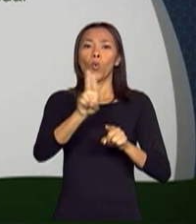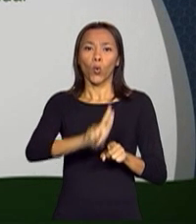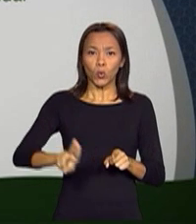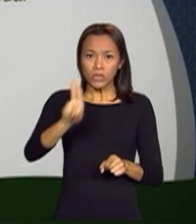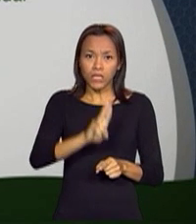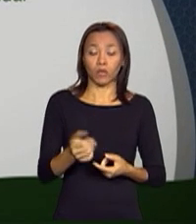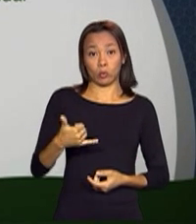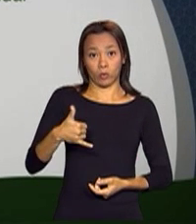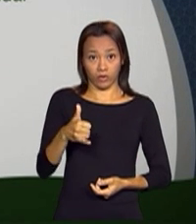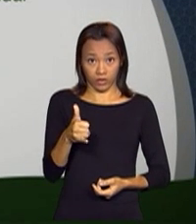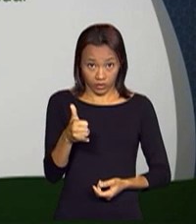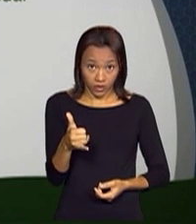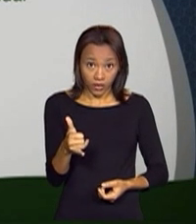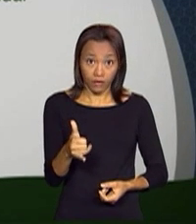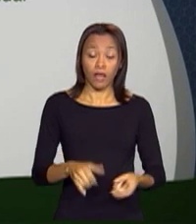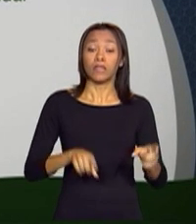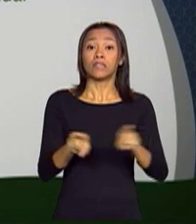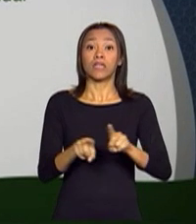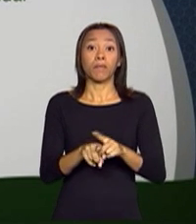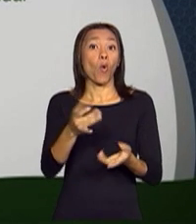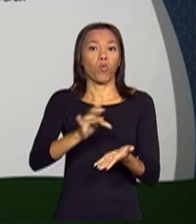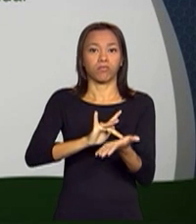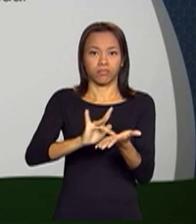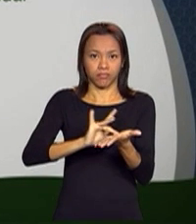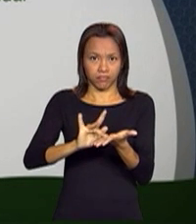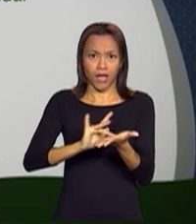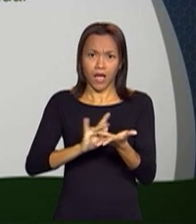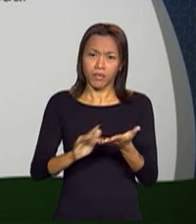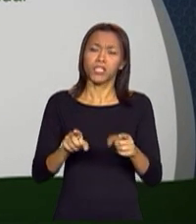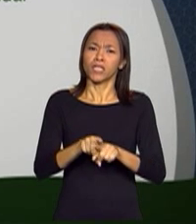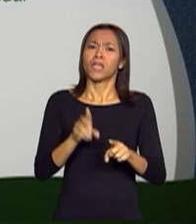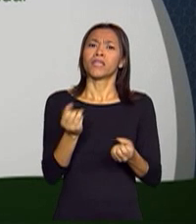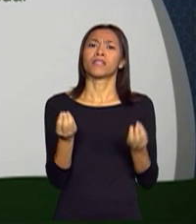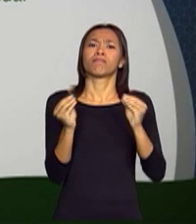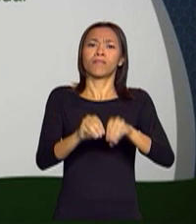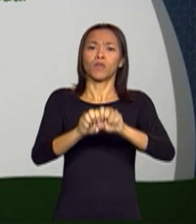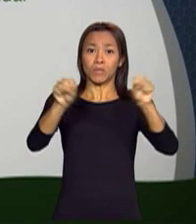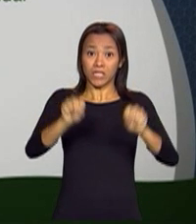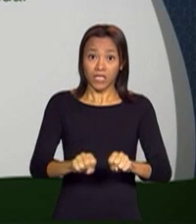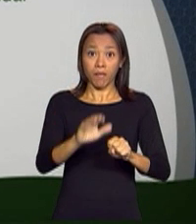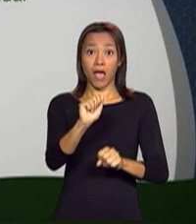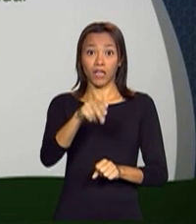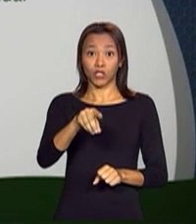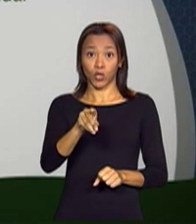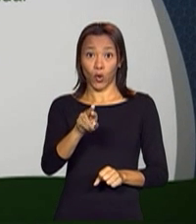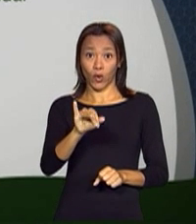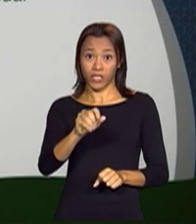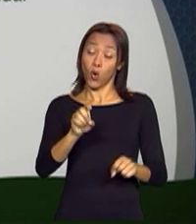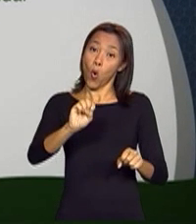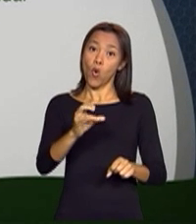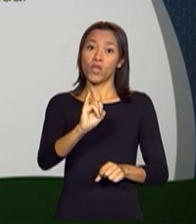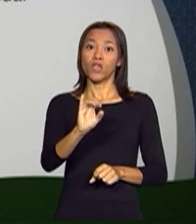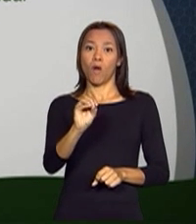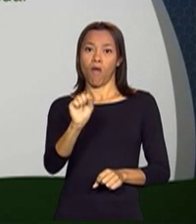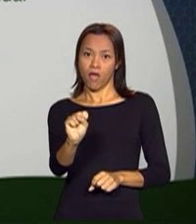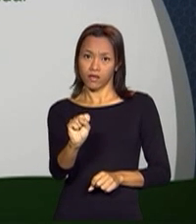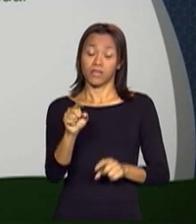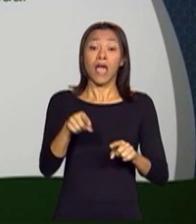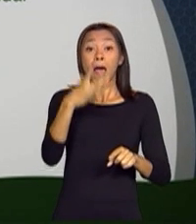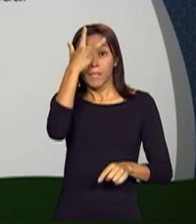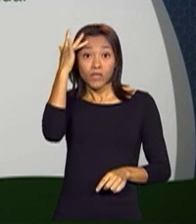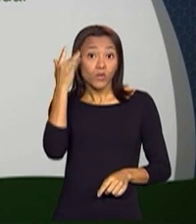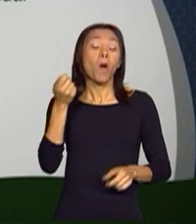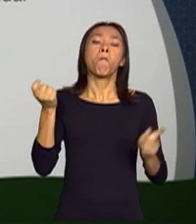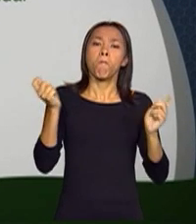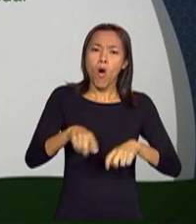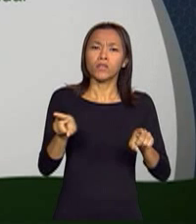aparelhos móveis, como smartphones ou tablets, com sistema operacional Android ou IOS. O usuário